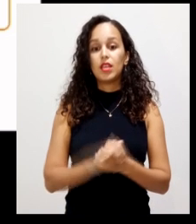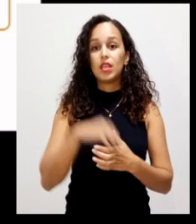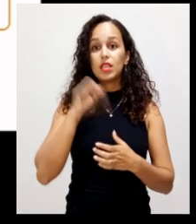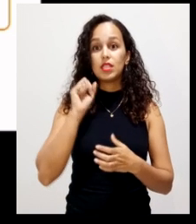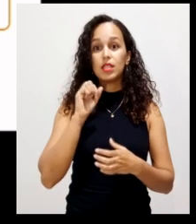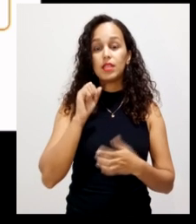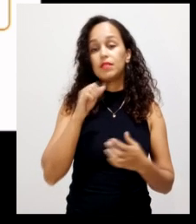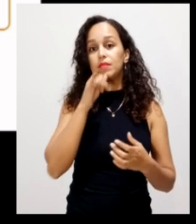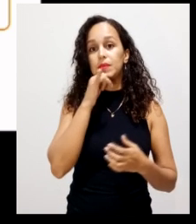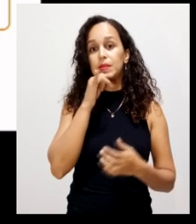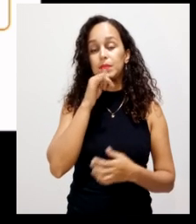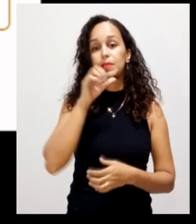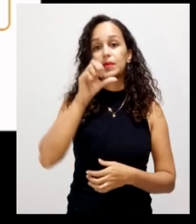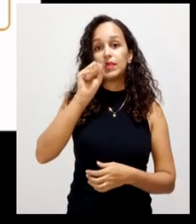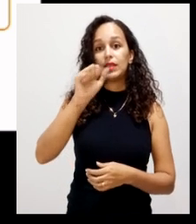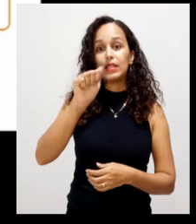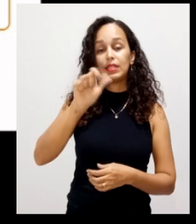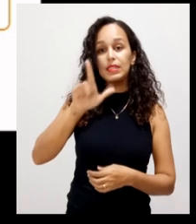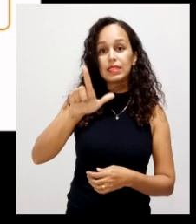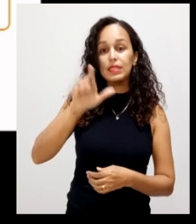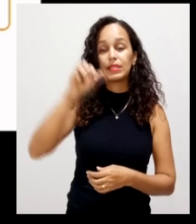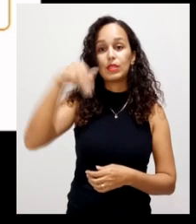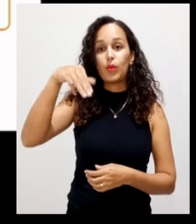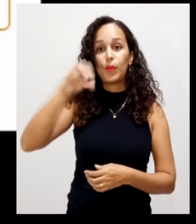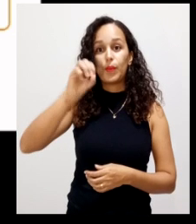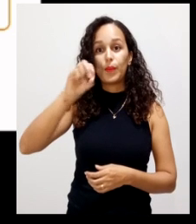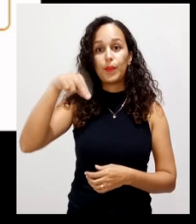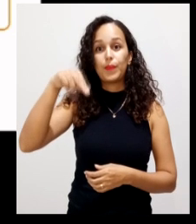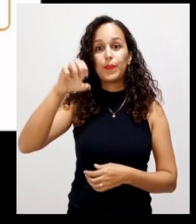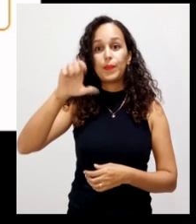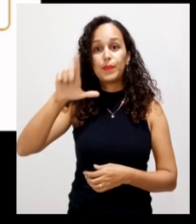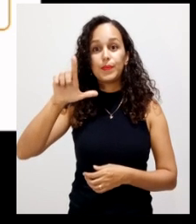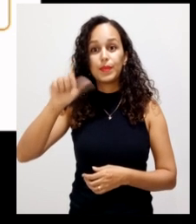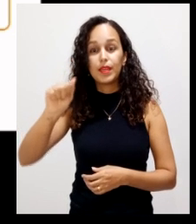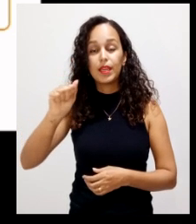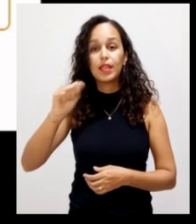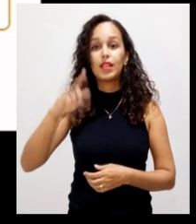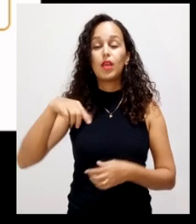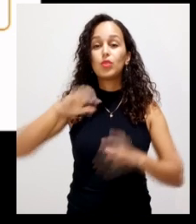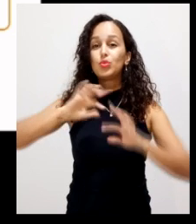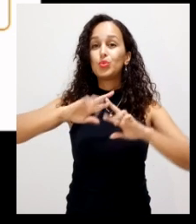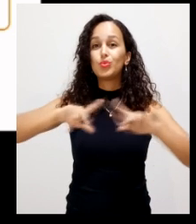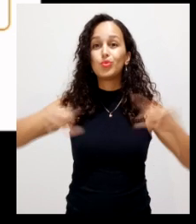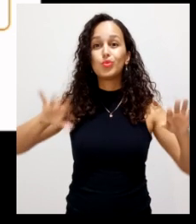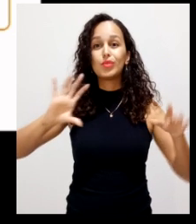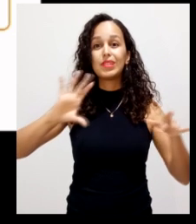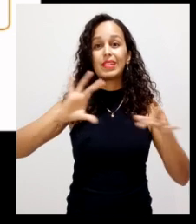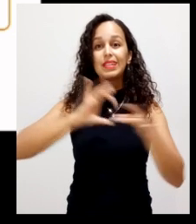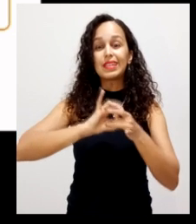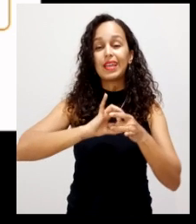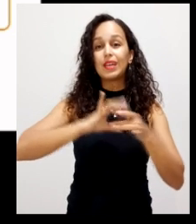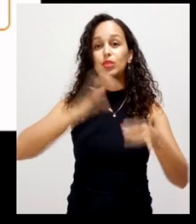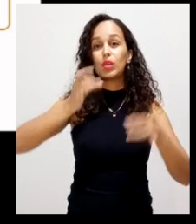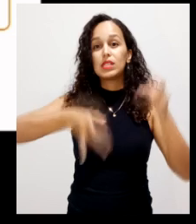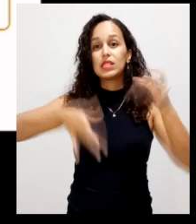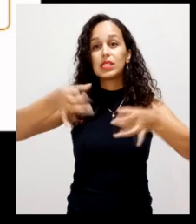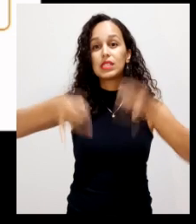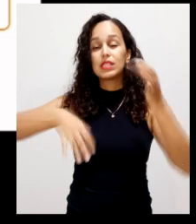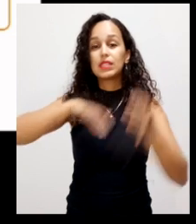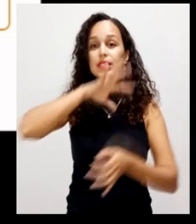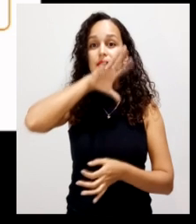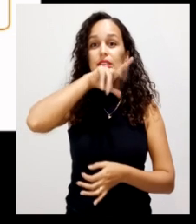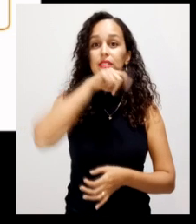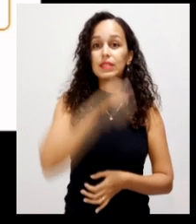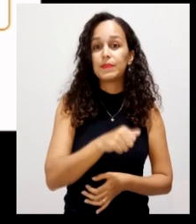a salmonella, que estão ligadas a resíduo animal. Então, é extremamente importante